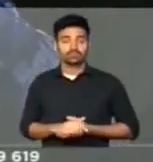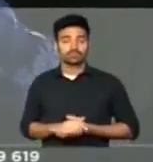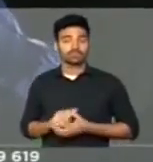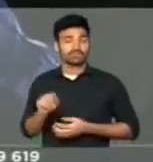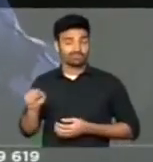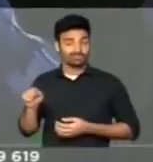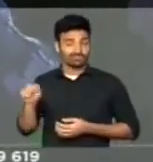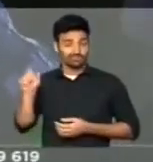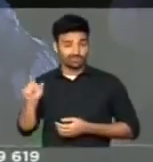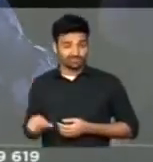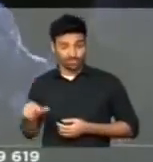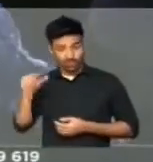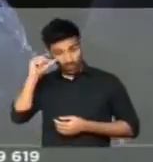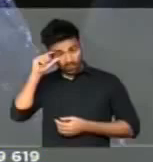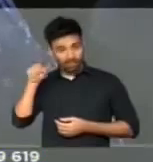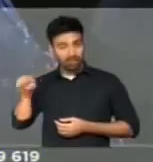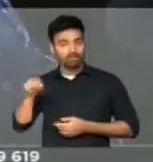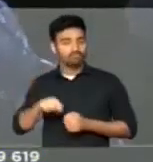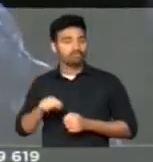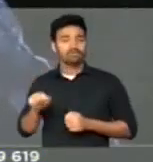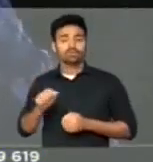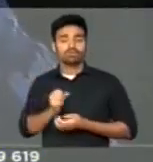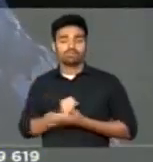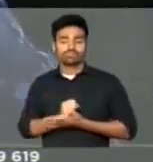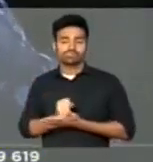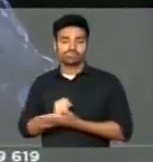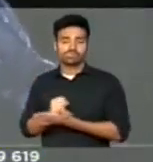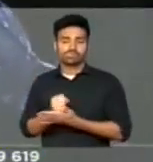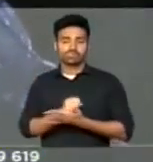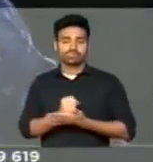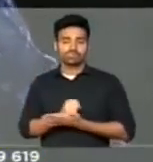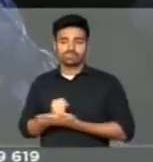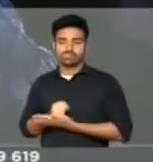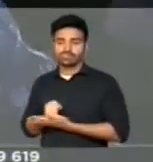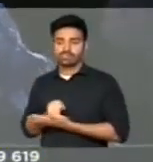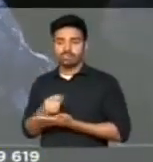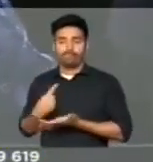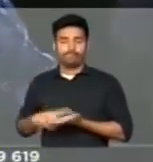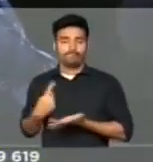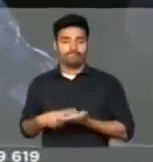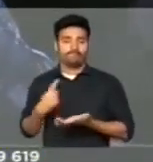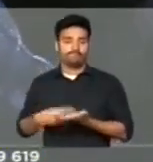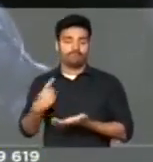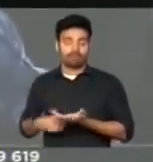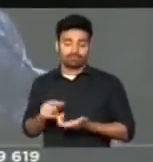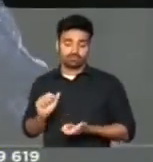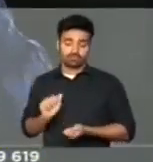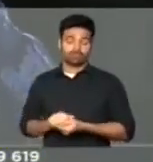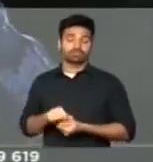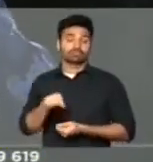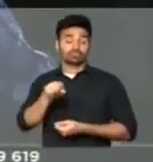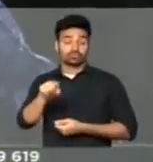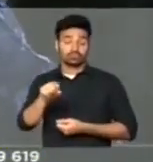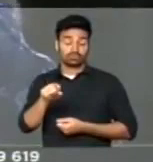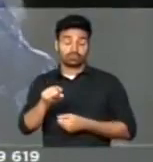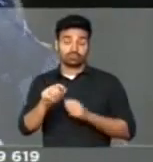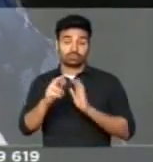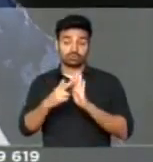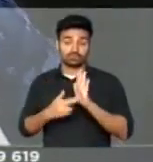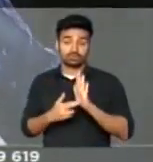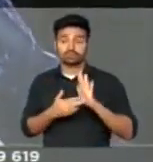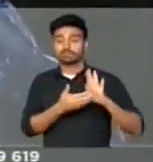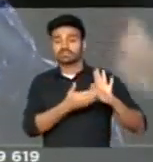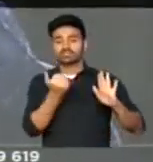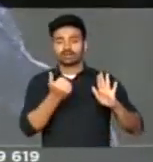manobrou com o regimento interno para retirar da Constituição Federal